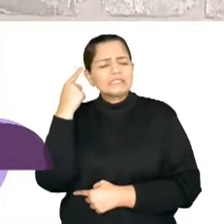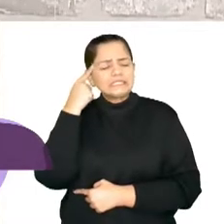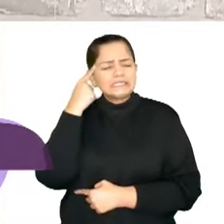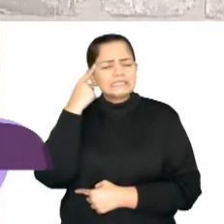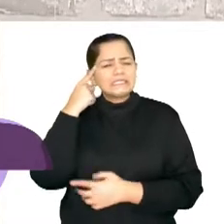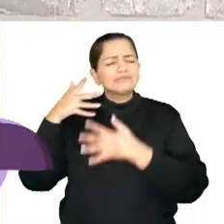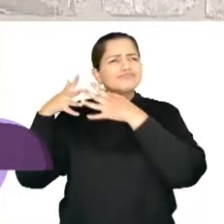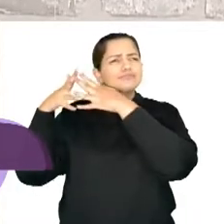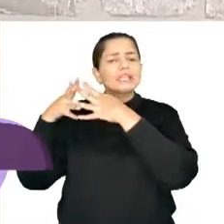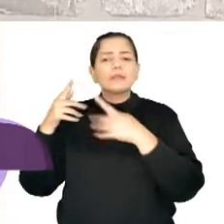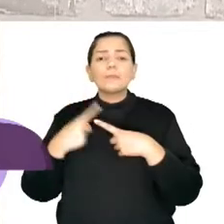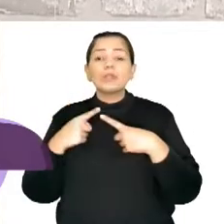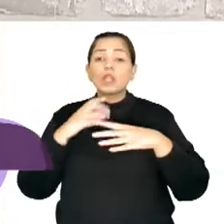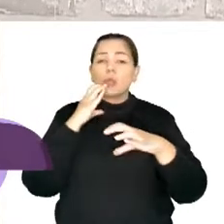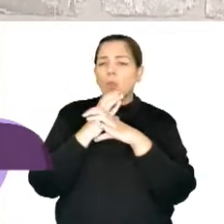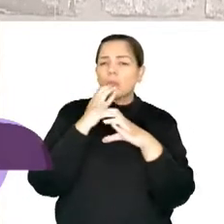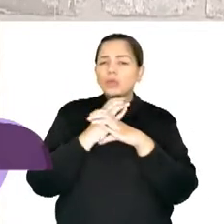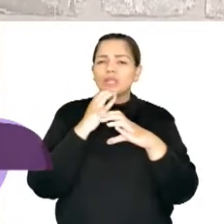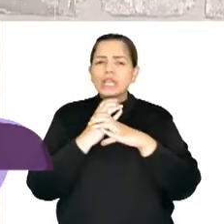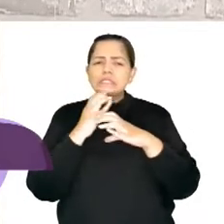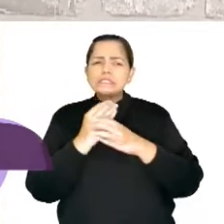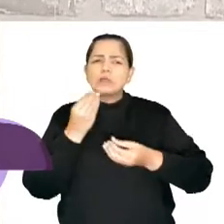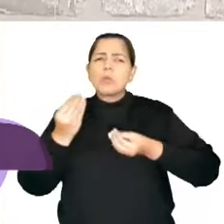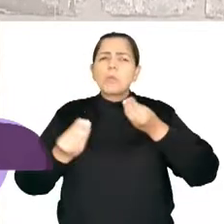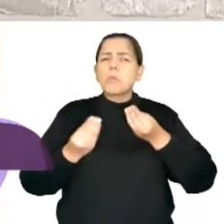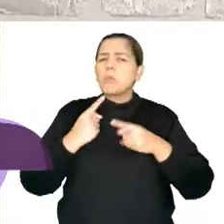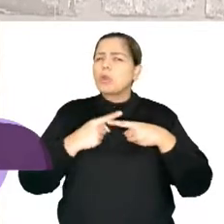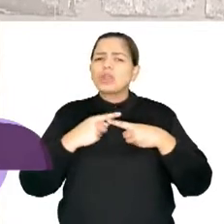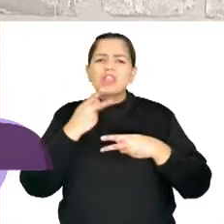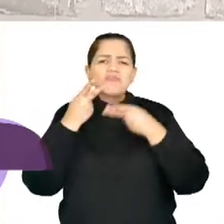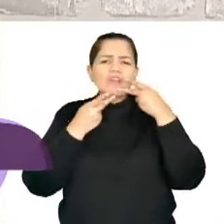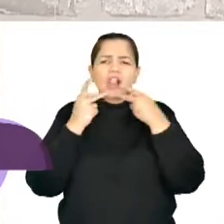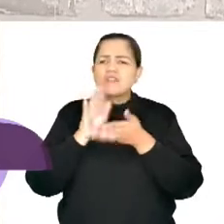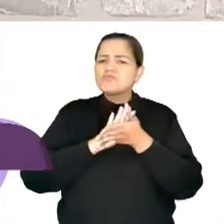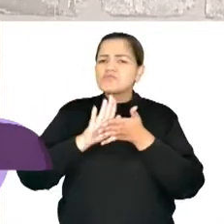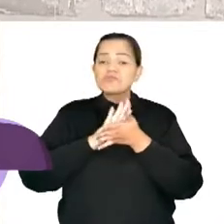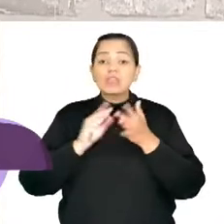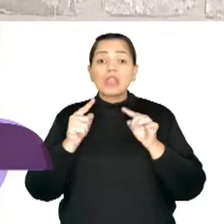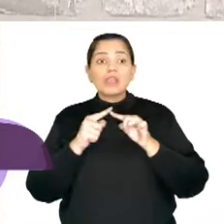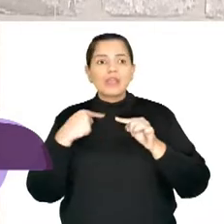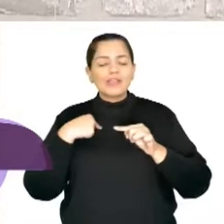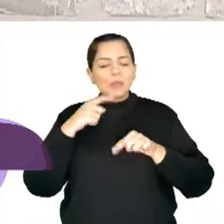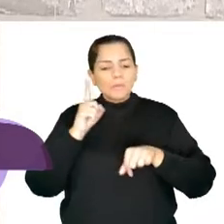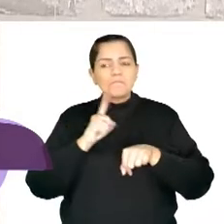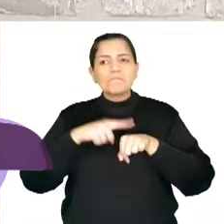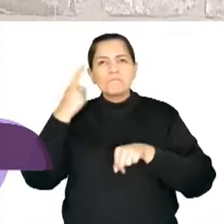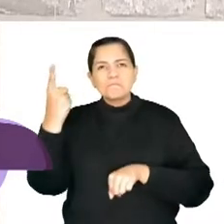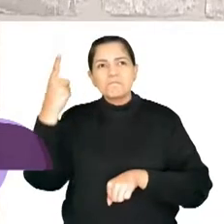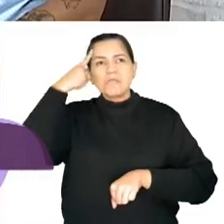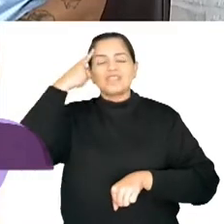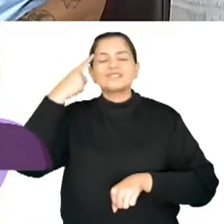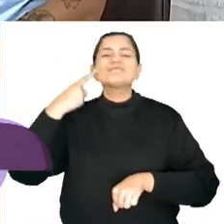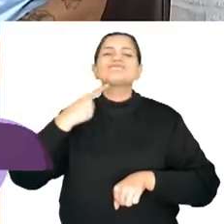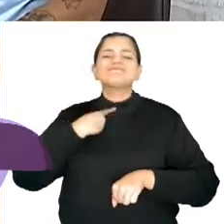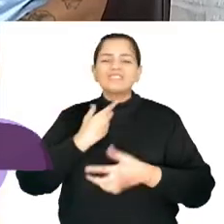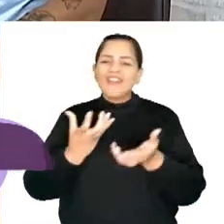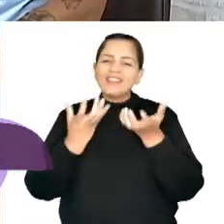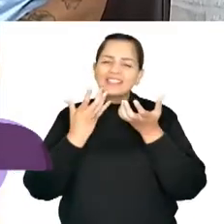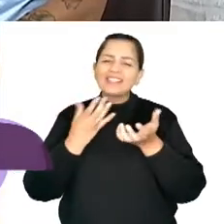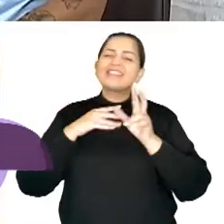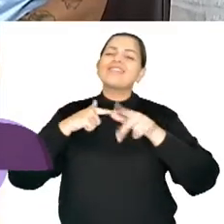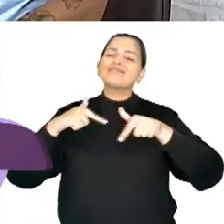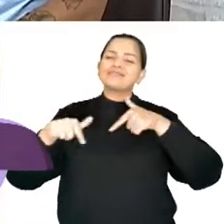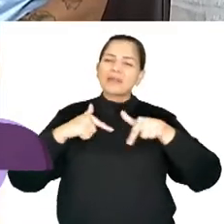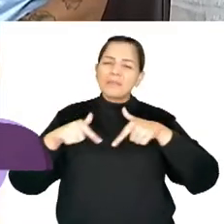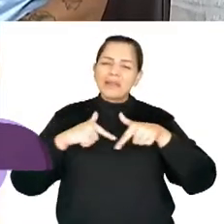se comunicava daquela forma, por que ele gesticulava ao invés de falar. E foi aquele momento, acho que dali para frente, que eu soube que eu